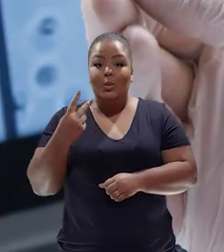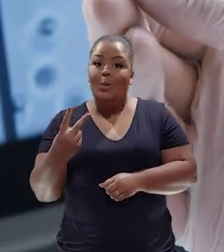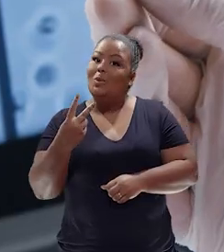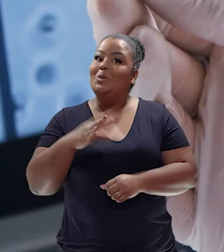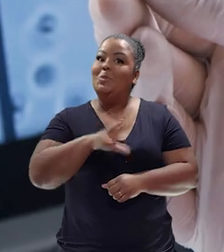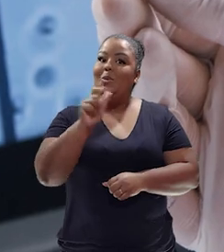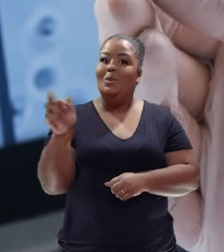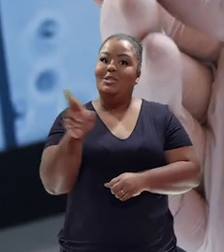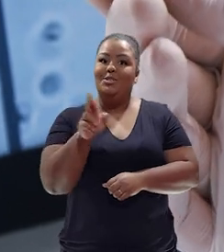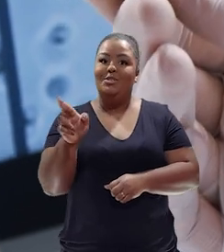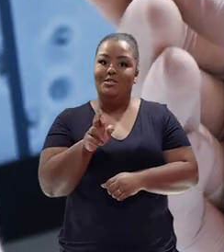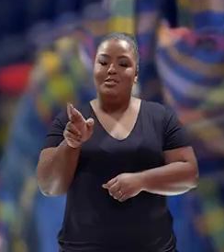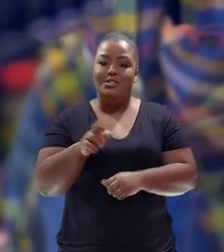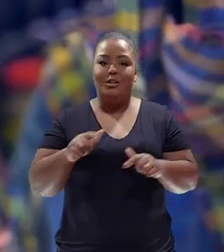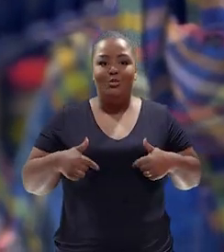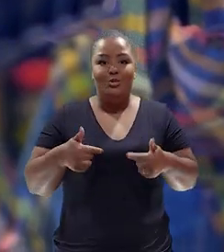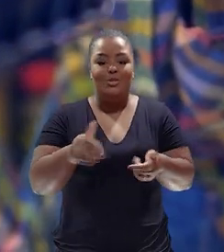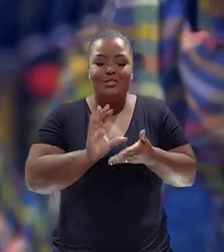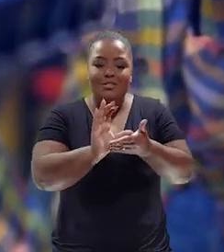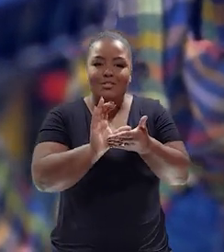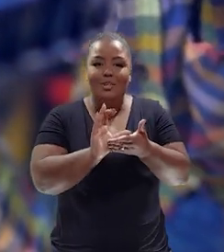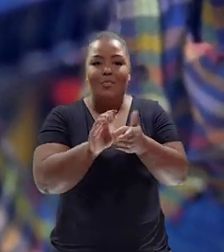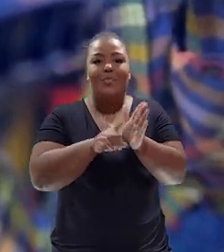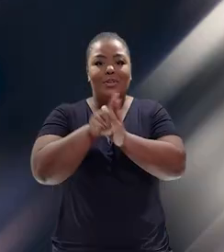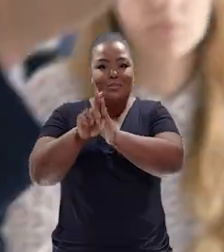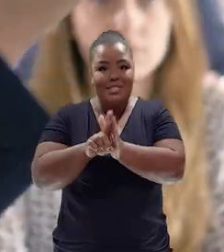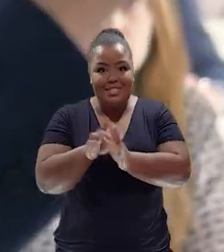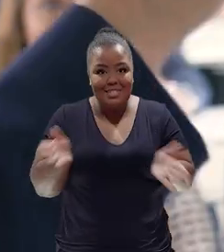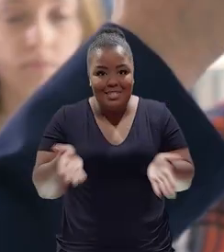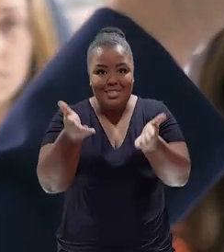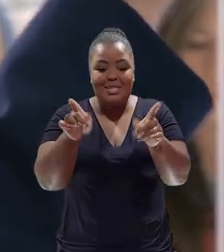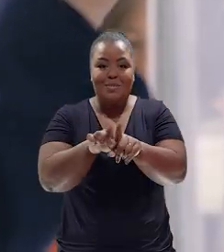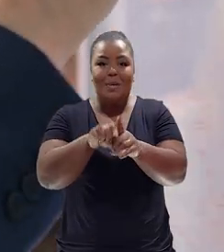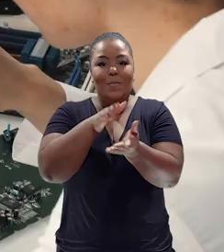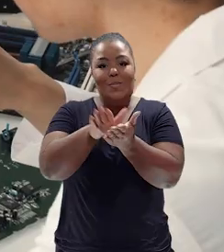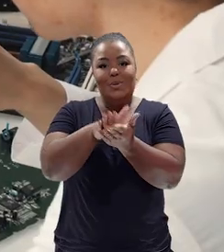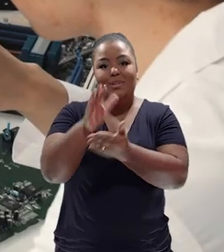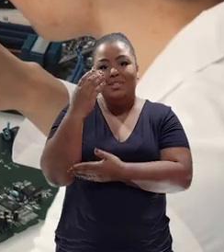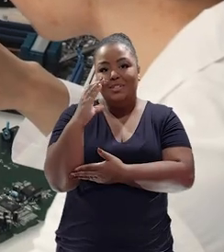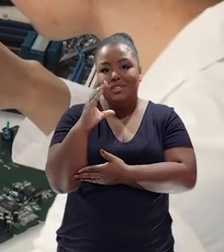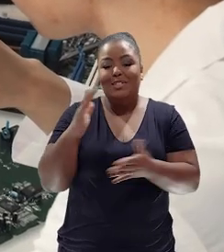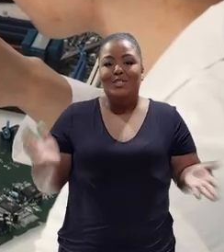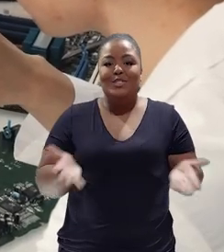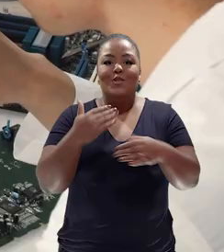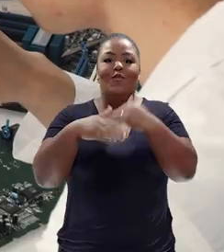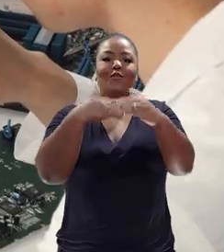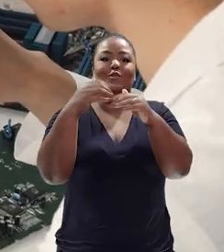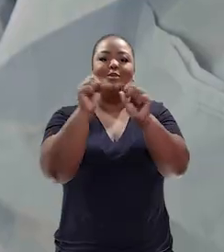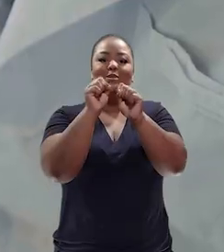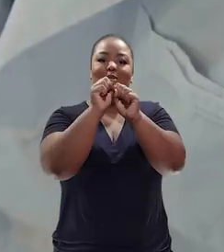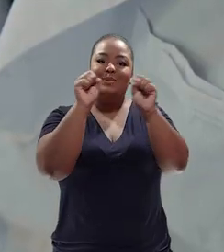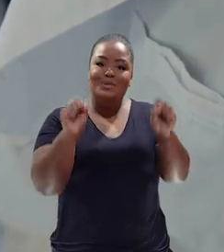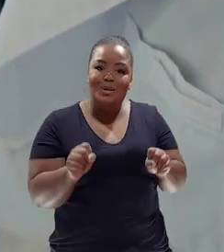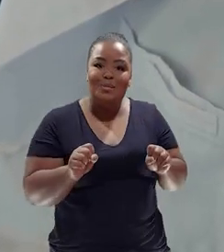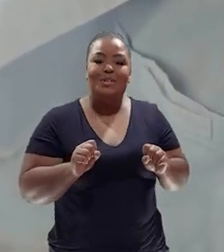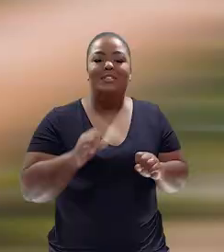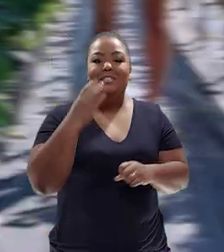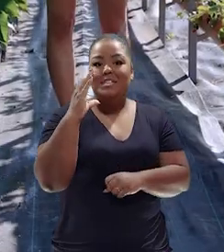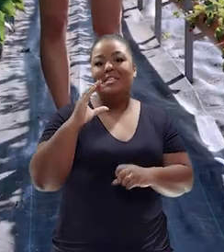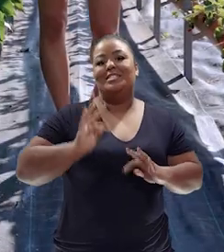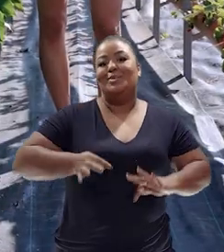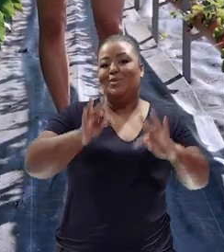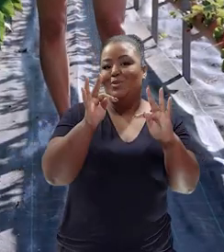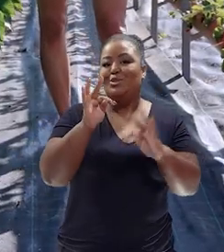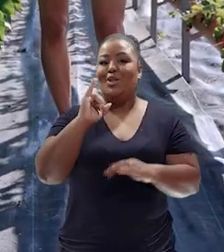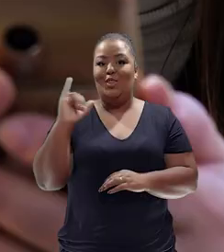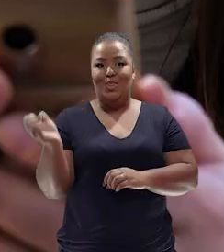ações para fomentar pesquisa, produção científica e desenvolver o ecossistema de ciência, tecnologia e inovação.